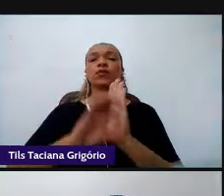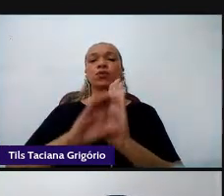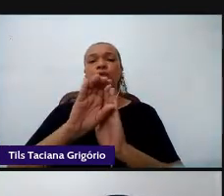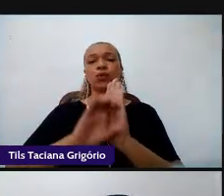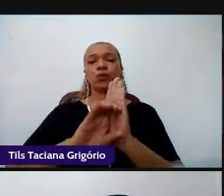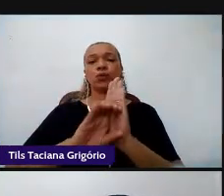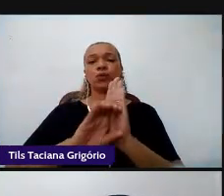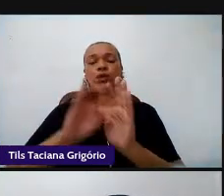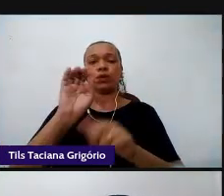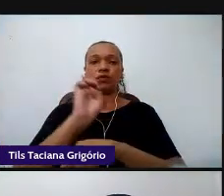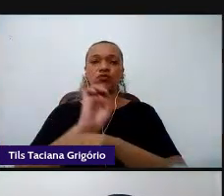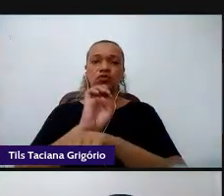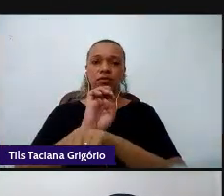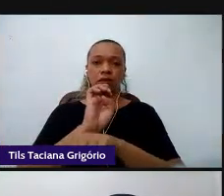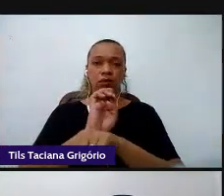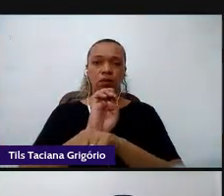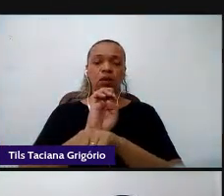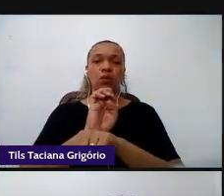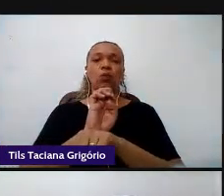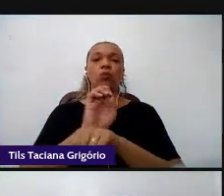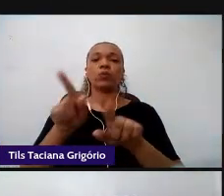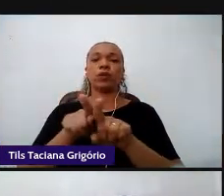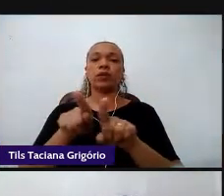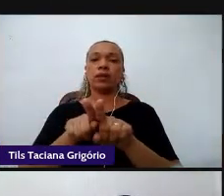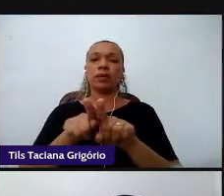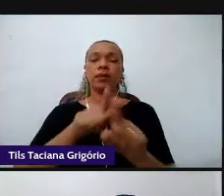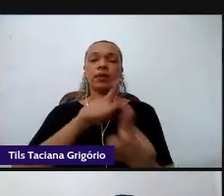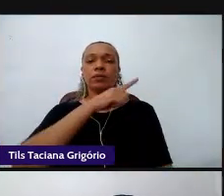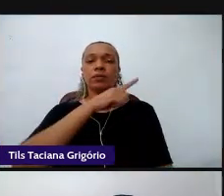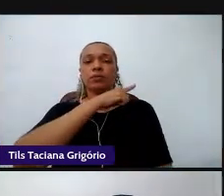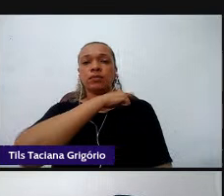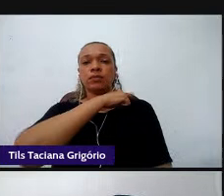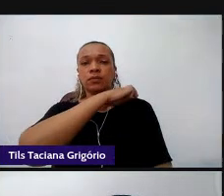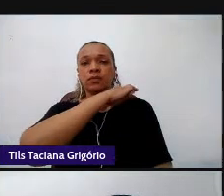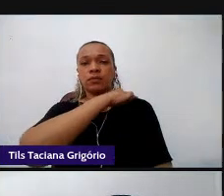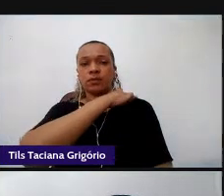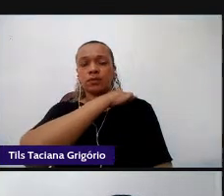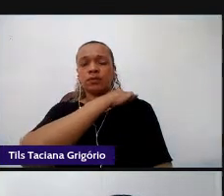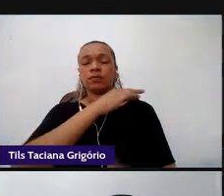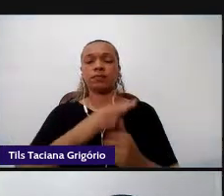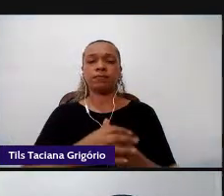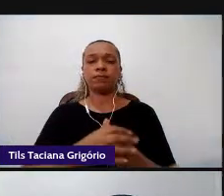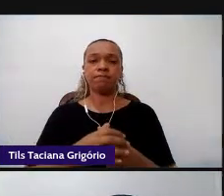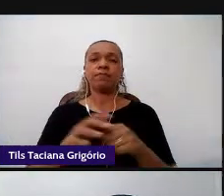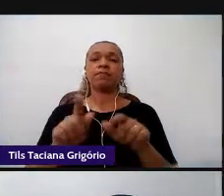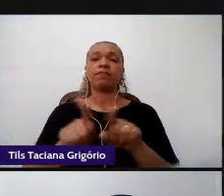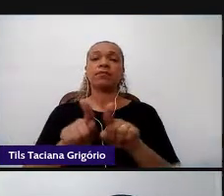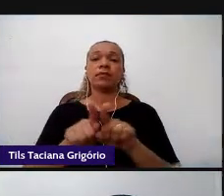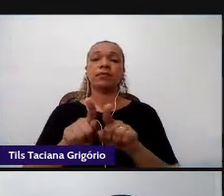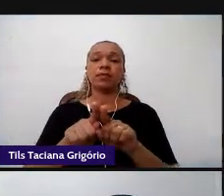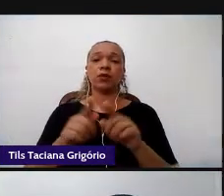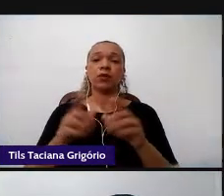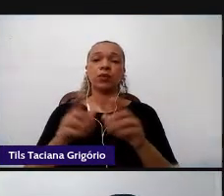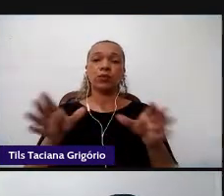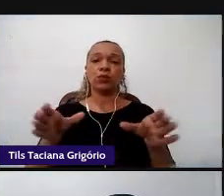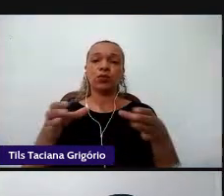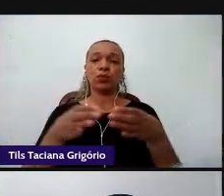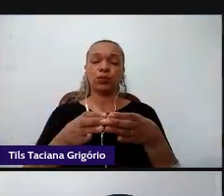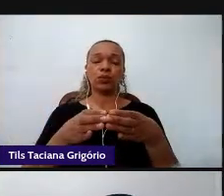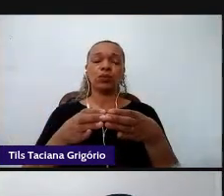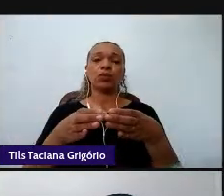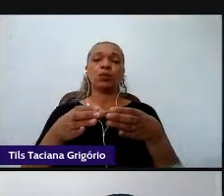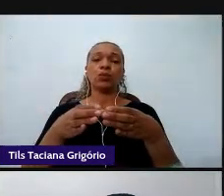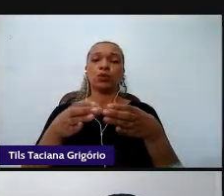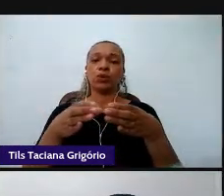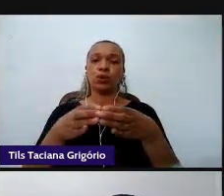etapa ensino médio. E, por fim, enquanto membro do grupo de estudo de discurso em ensino e aprendizagem de línguas e